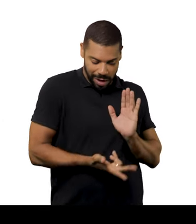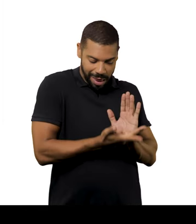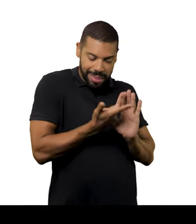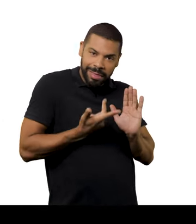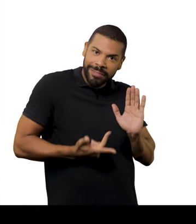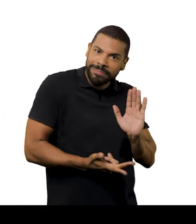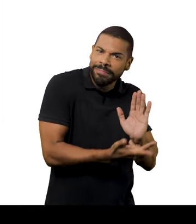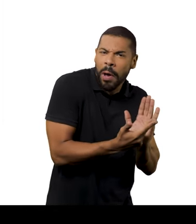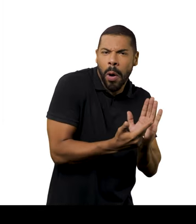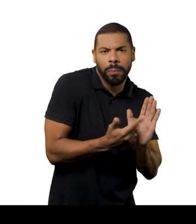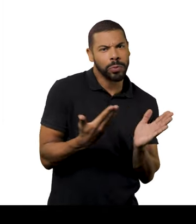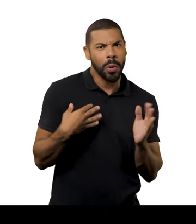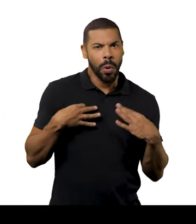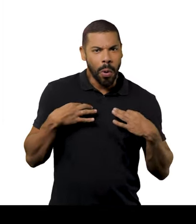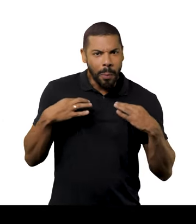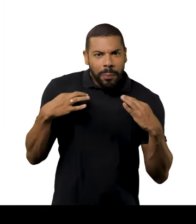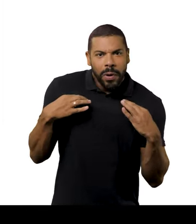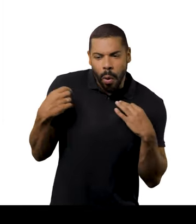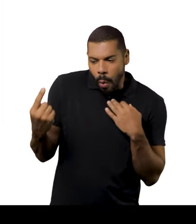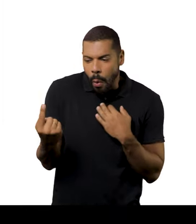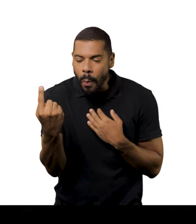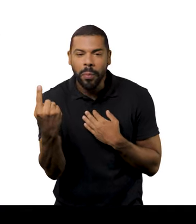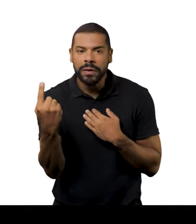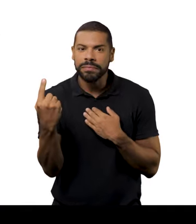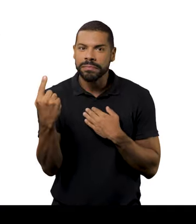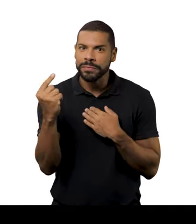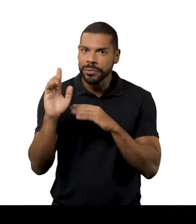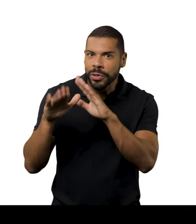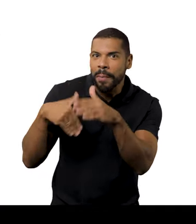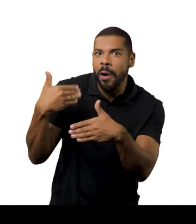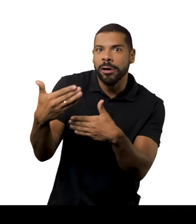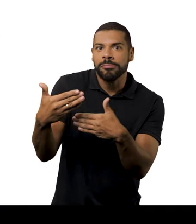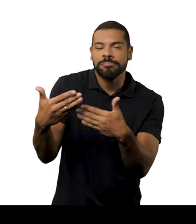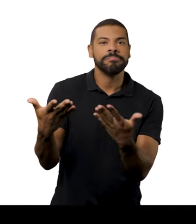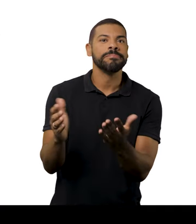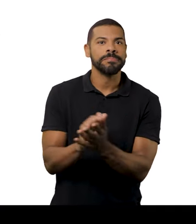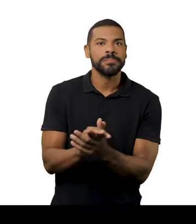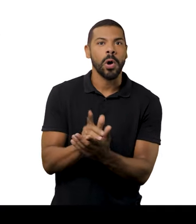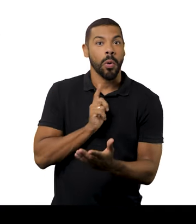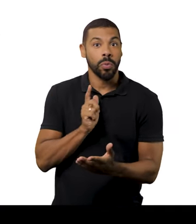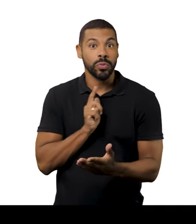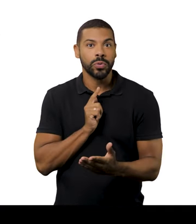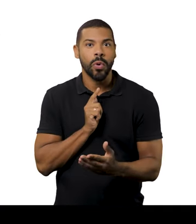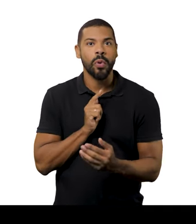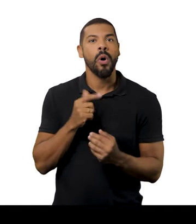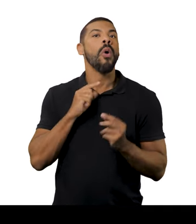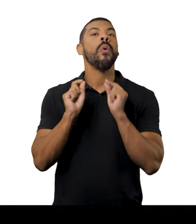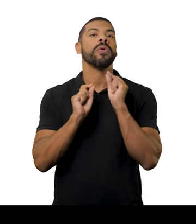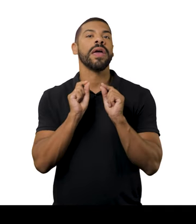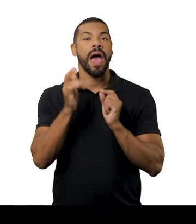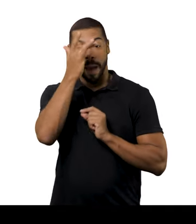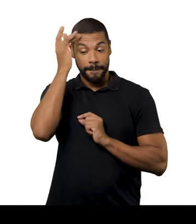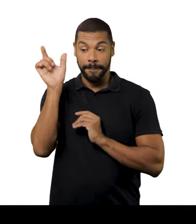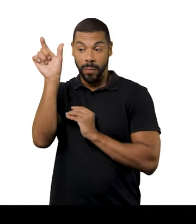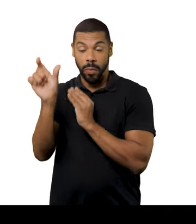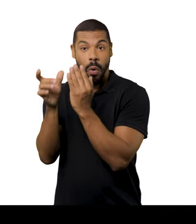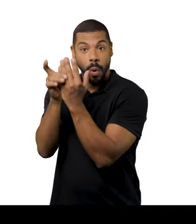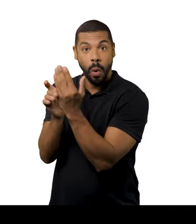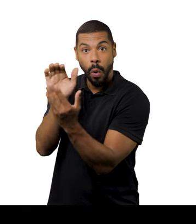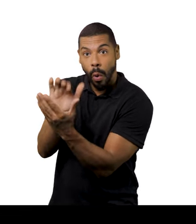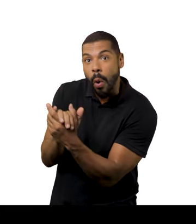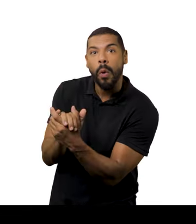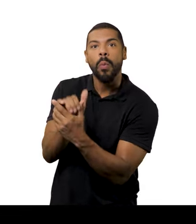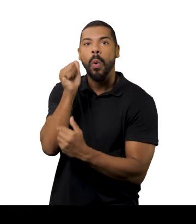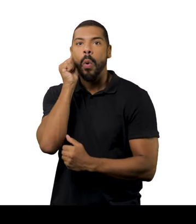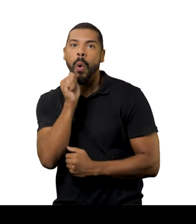do desenho e a princípio era uma roupa, mas depois acabamos nos animando para fazer o noivo, a noiva e